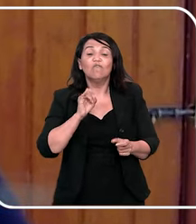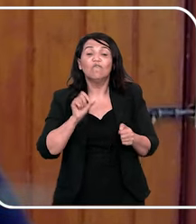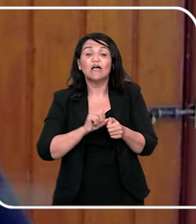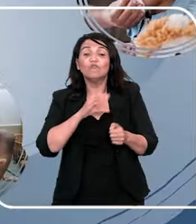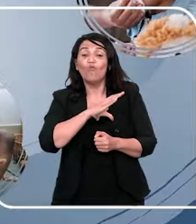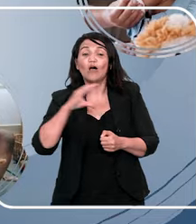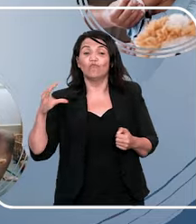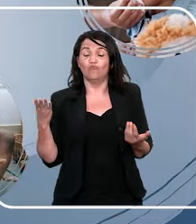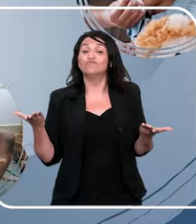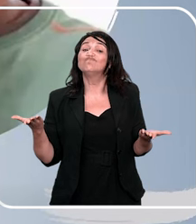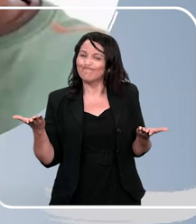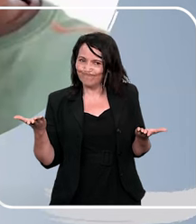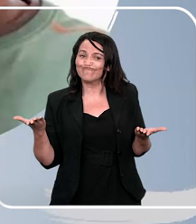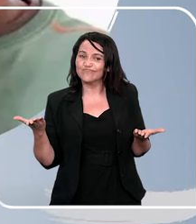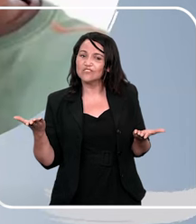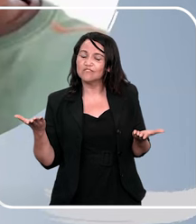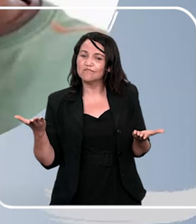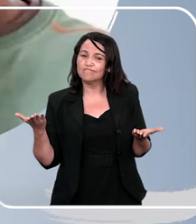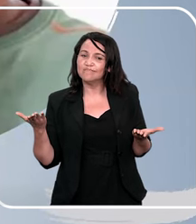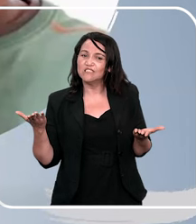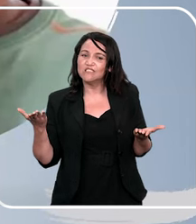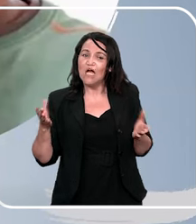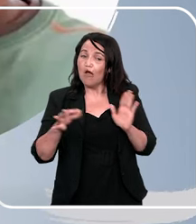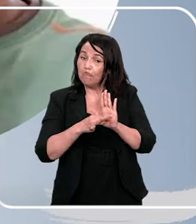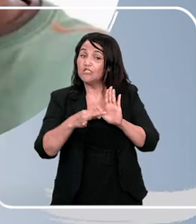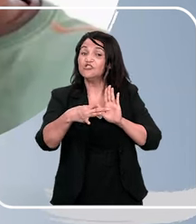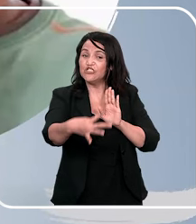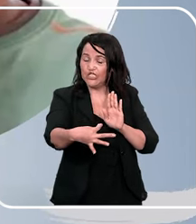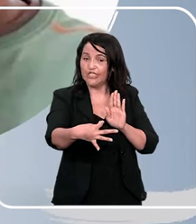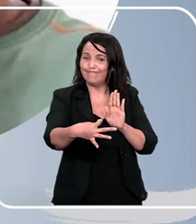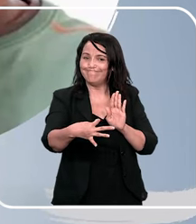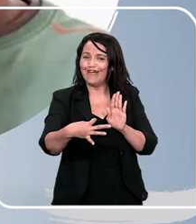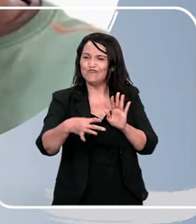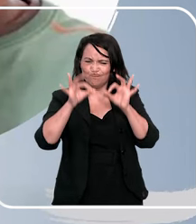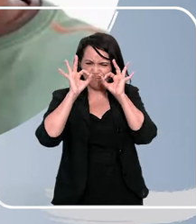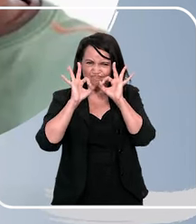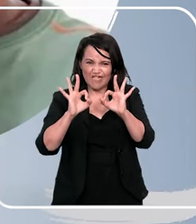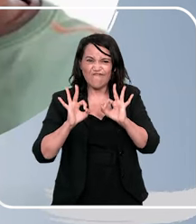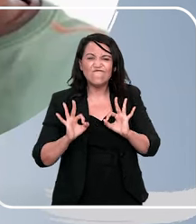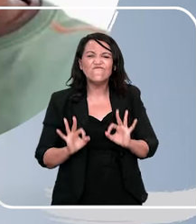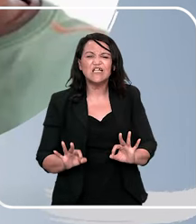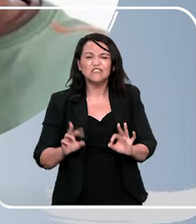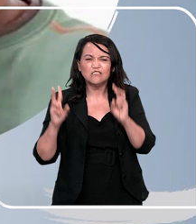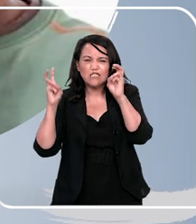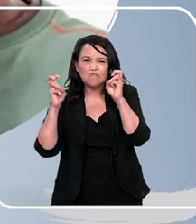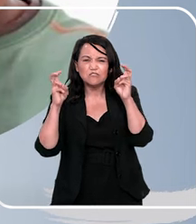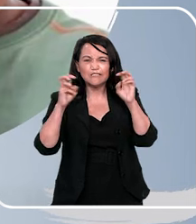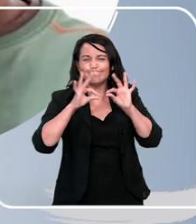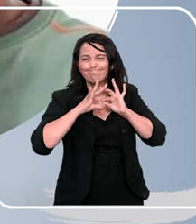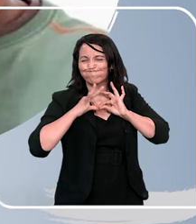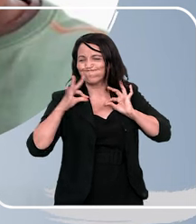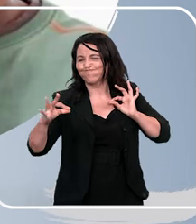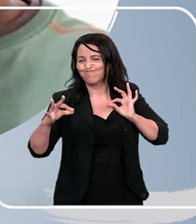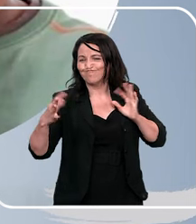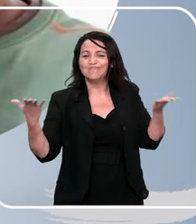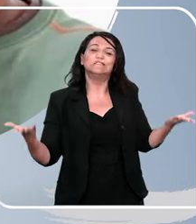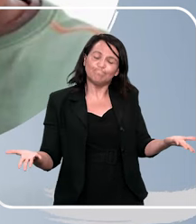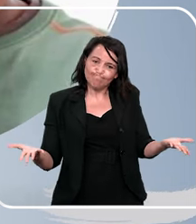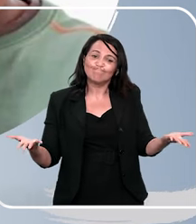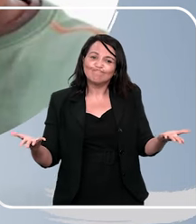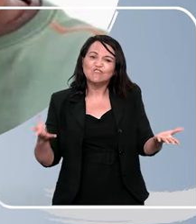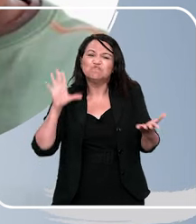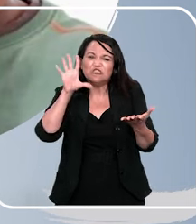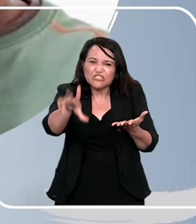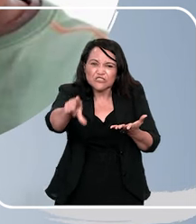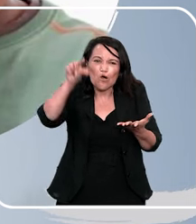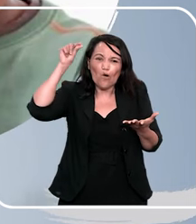com um adulto. E aqui, é uma dica também que eu acho, assim, de ouro, que é um tema tão extenso